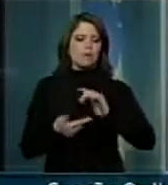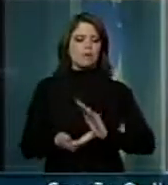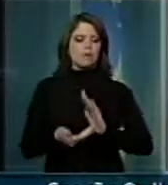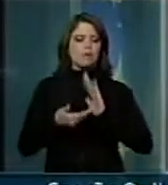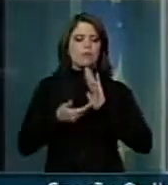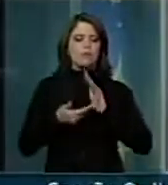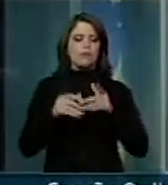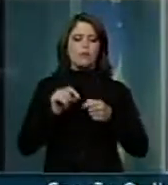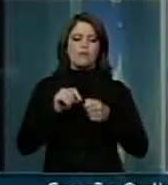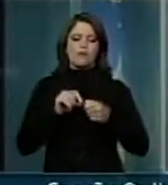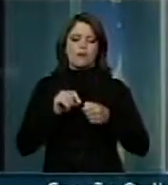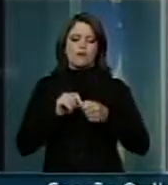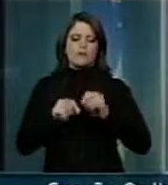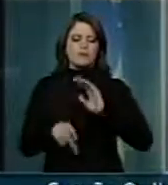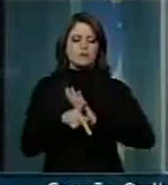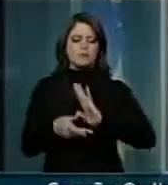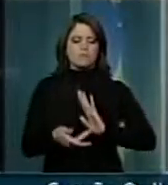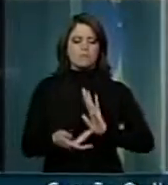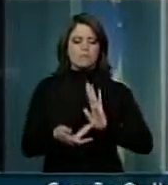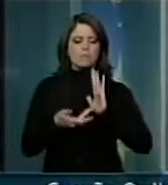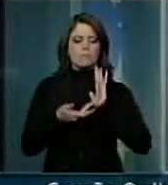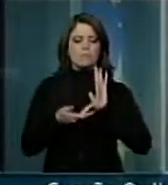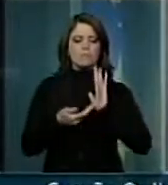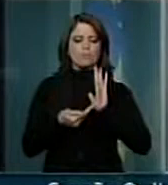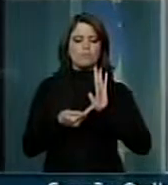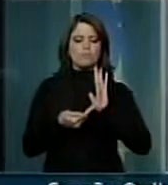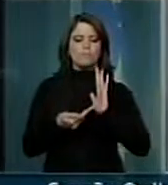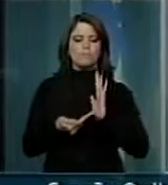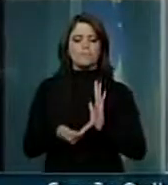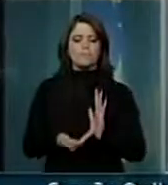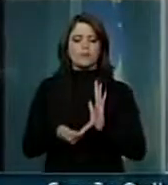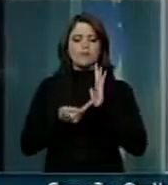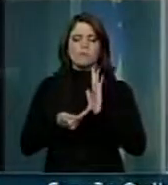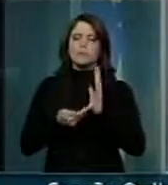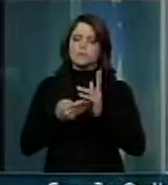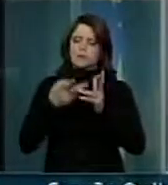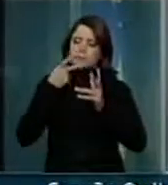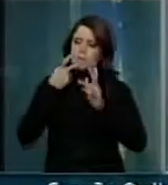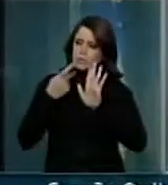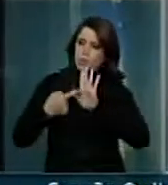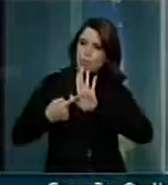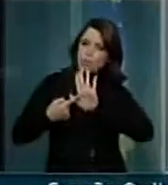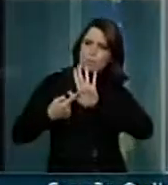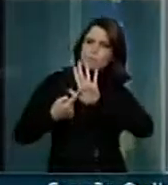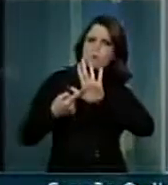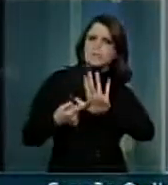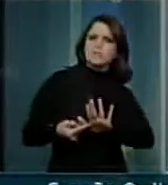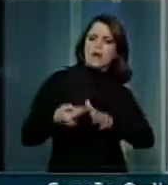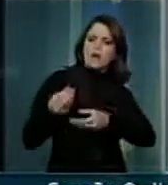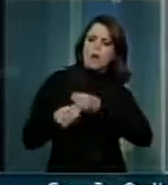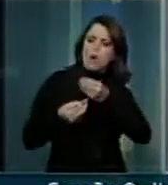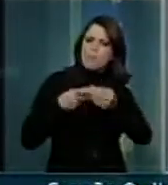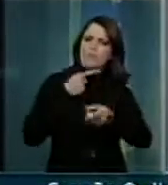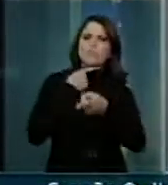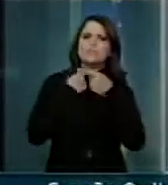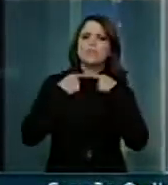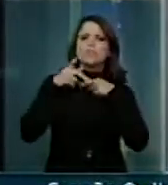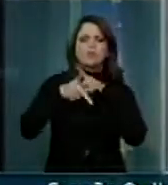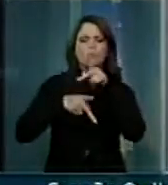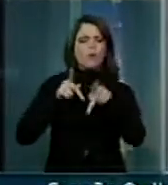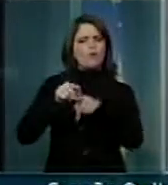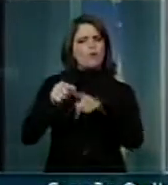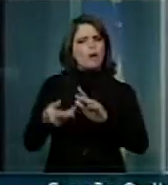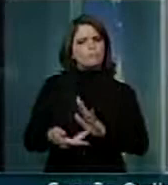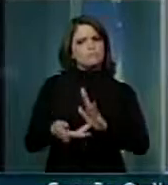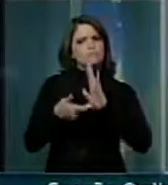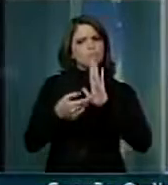que fazem desta casa a ressonância da voz do povo e uma casa